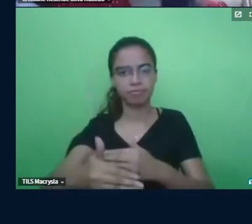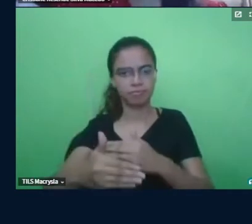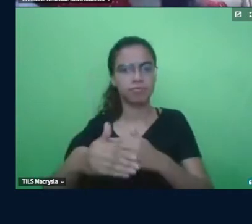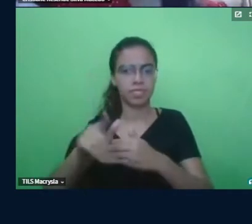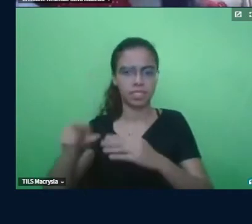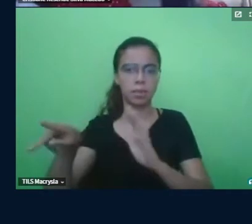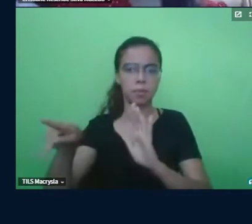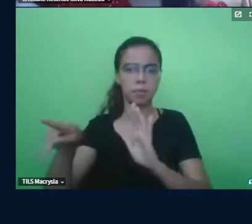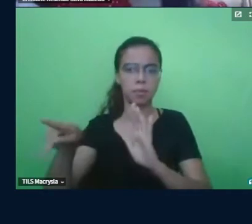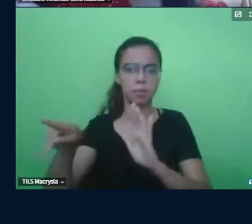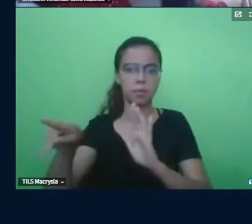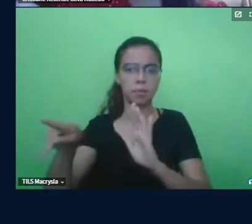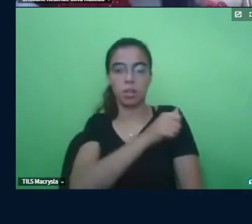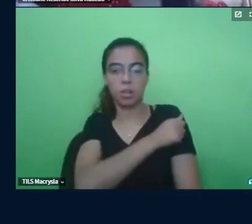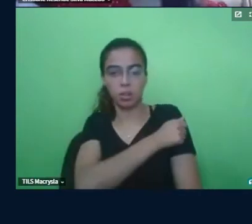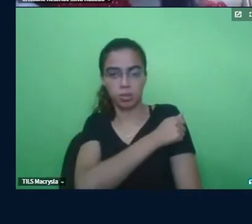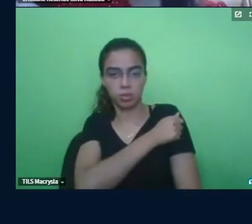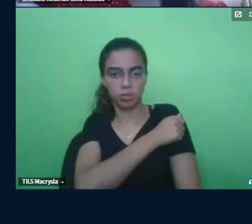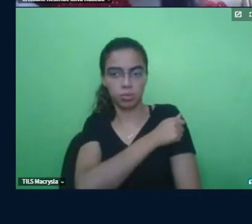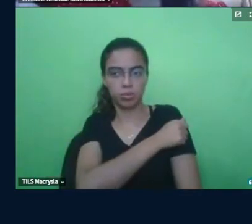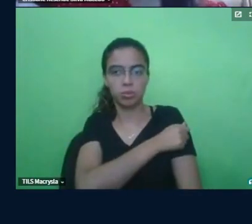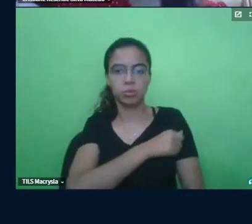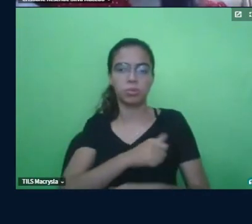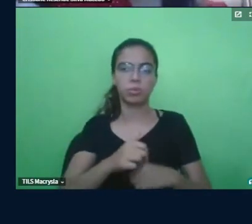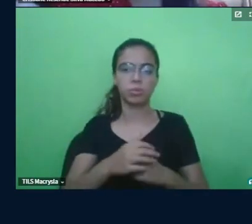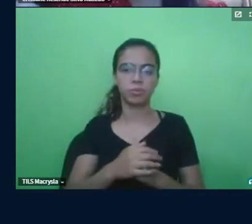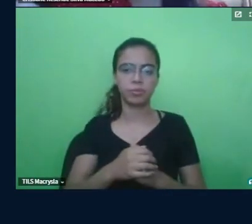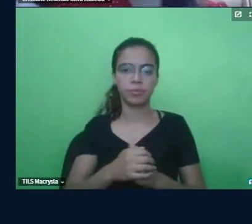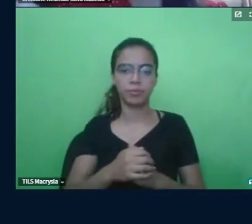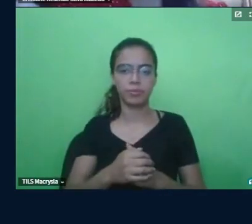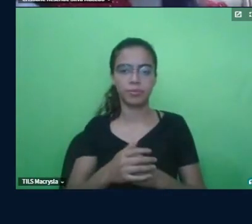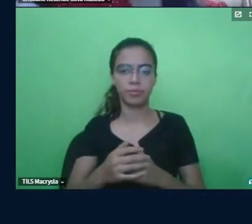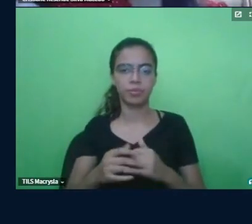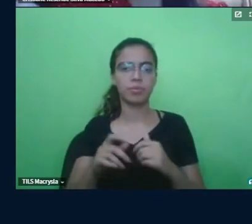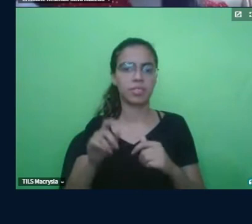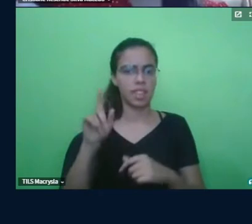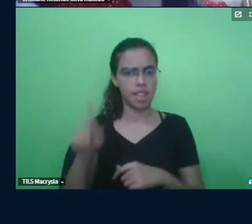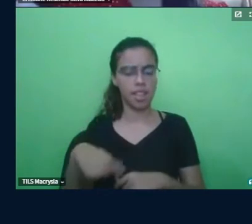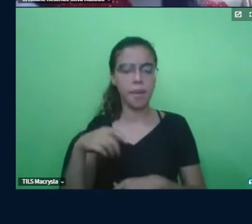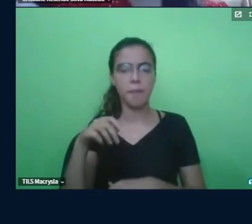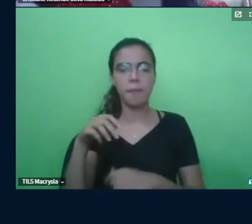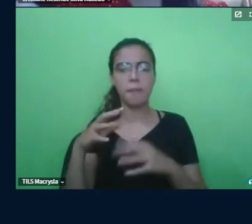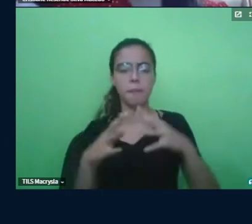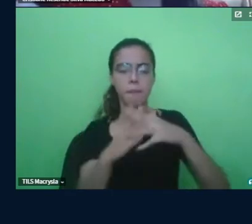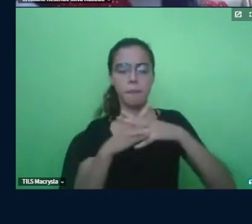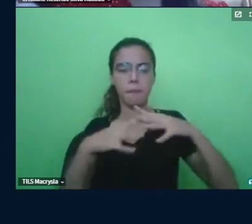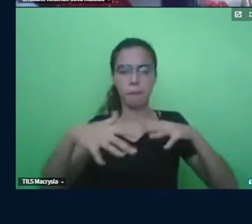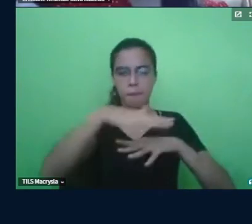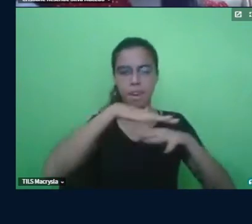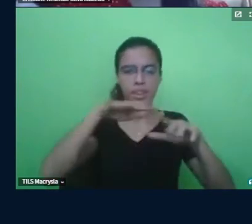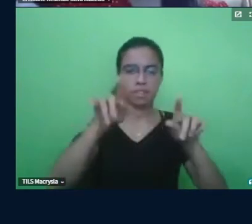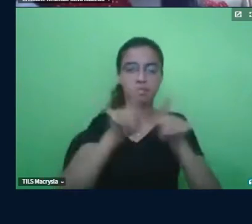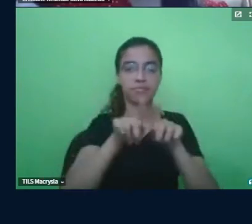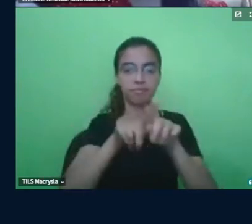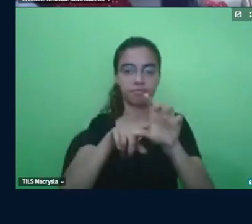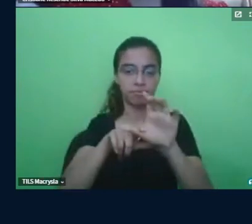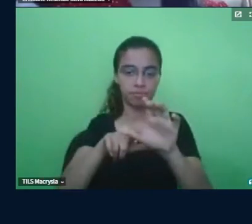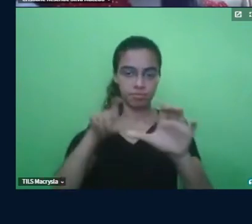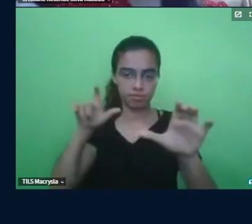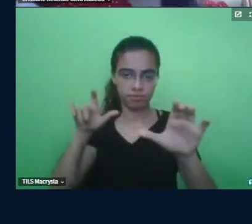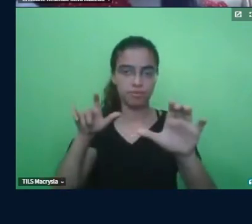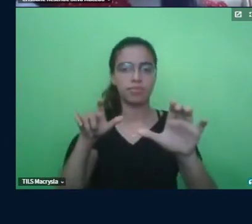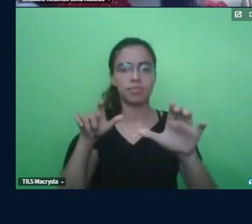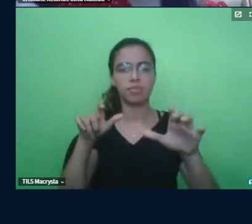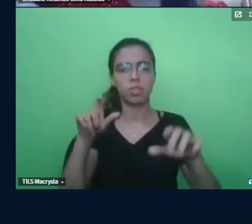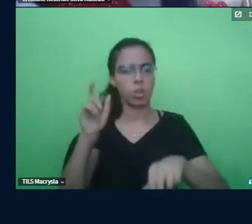que eu preciso cumprir para cumprir essa tarefa. Então, muito baseado em metacognição, autonomia. E quando a gente se